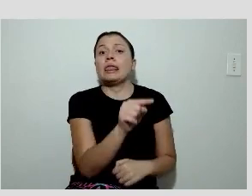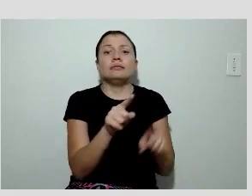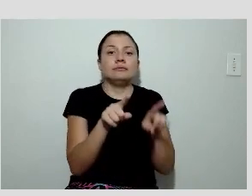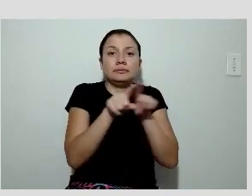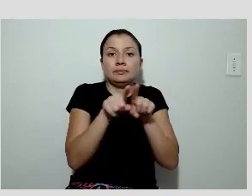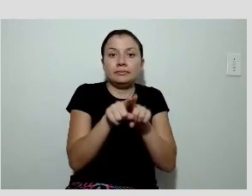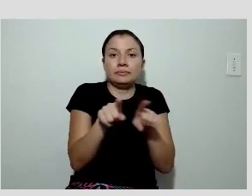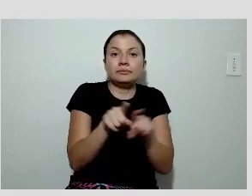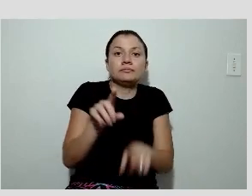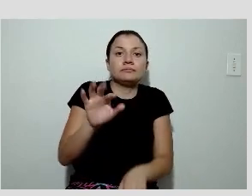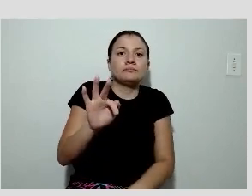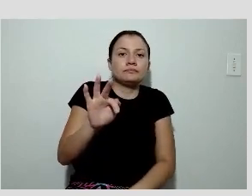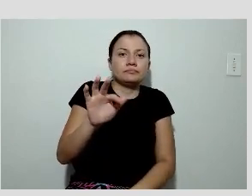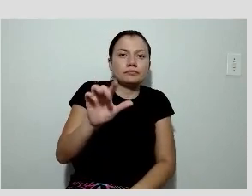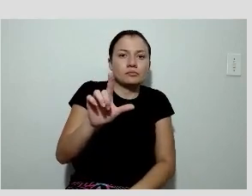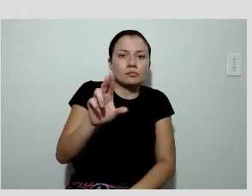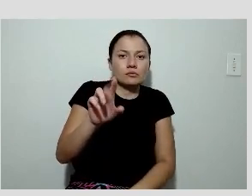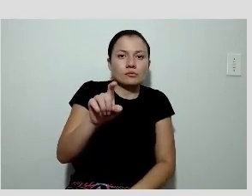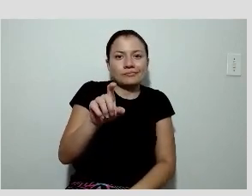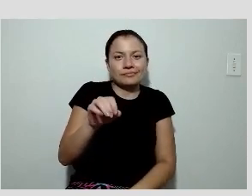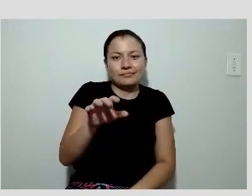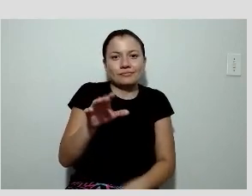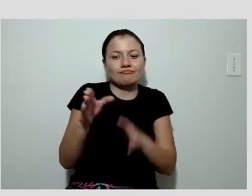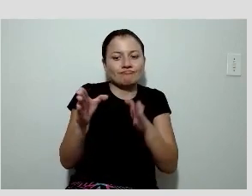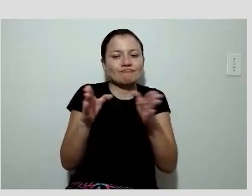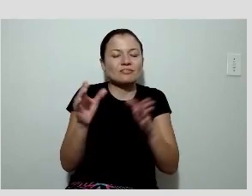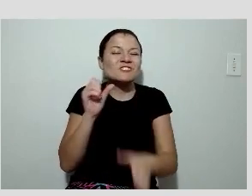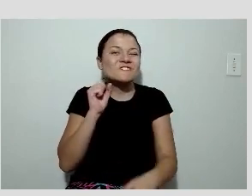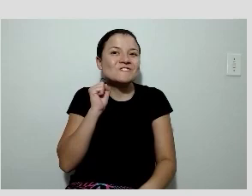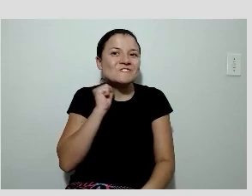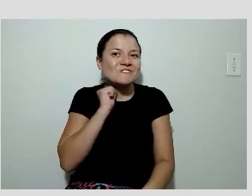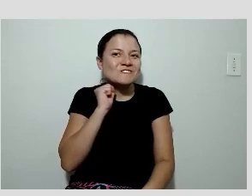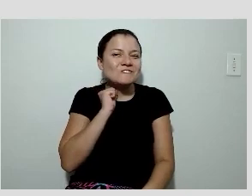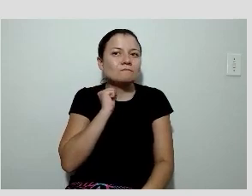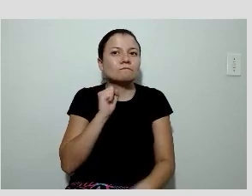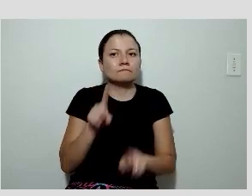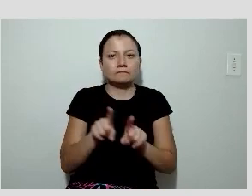fluxo na fase de estresse reduzido em todos os territórios.